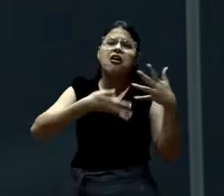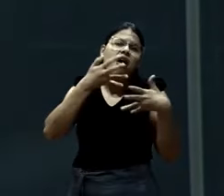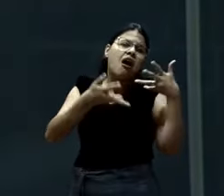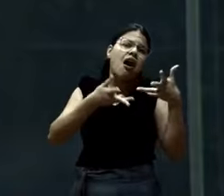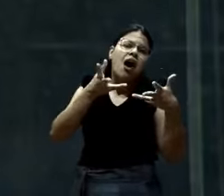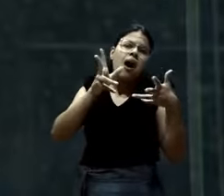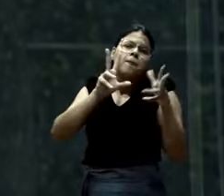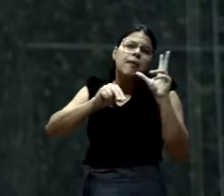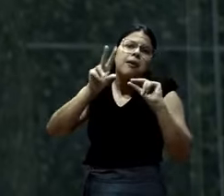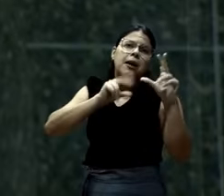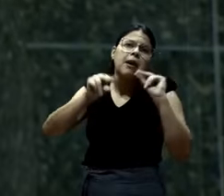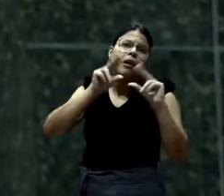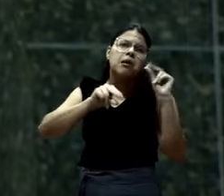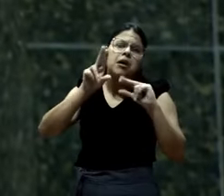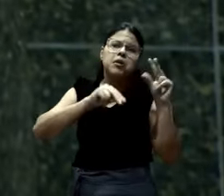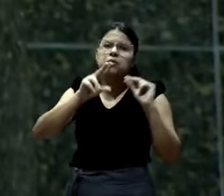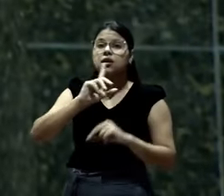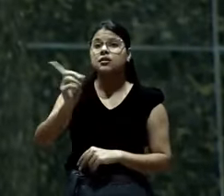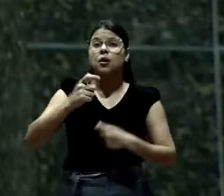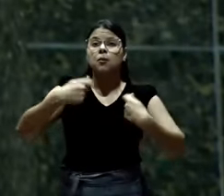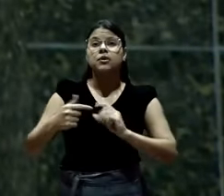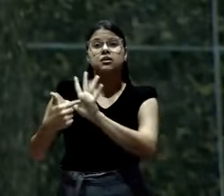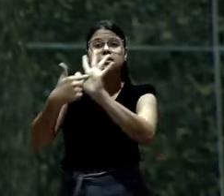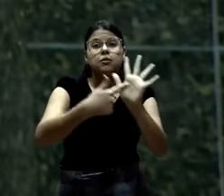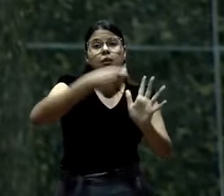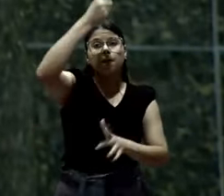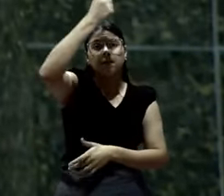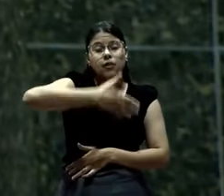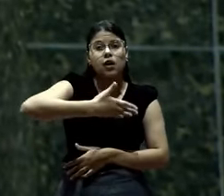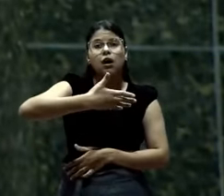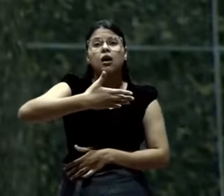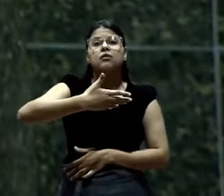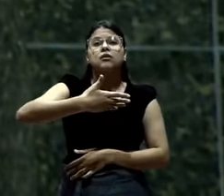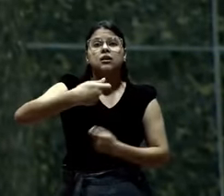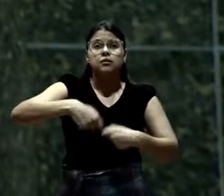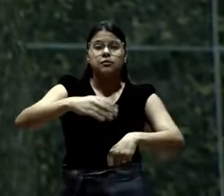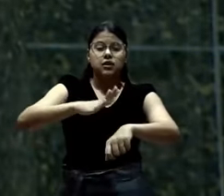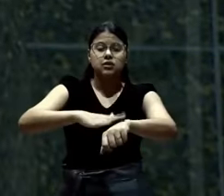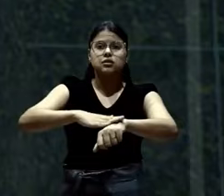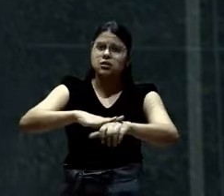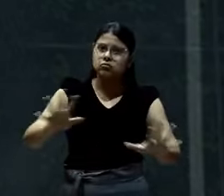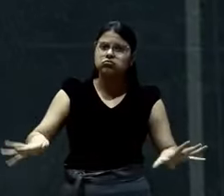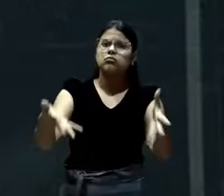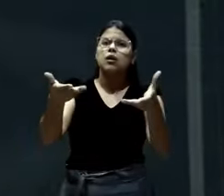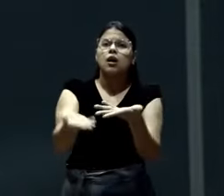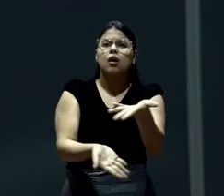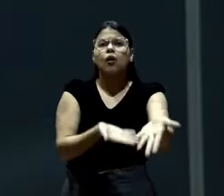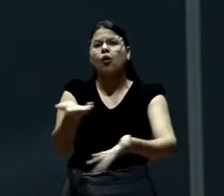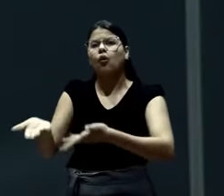O amor tem que ser demonstrado também na prática. Isso é cuidar.